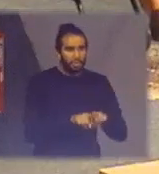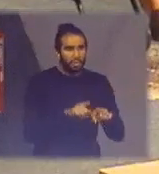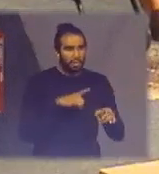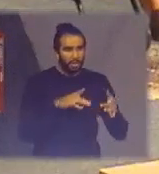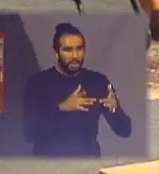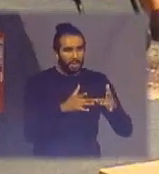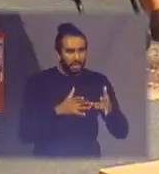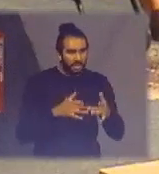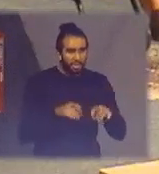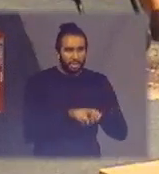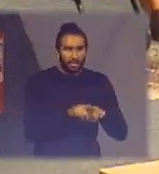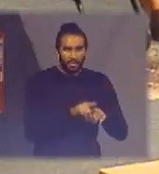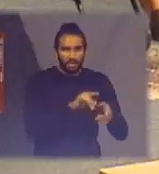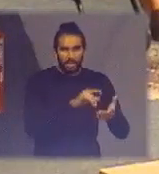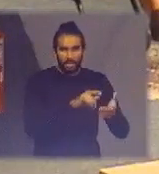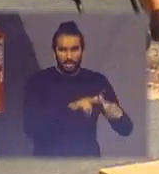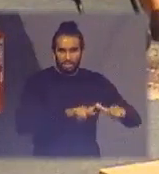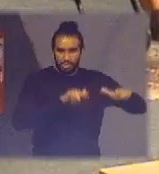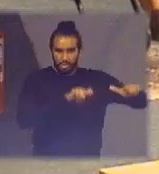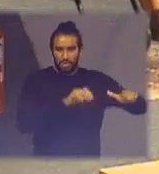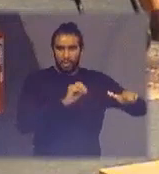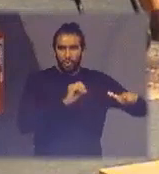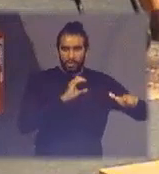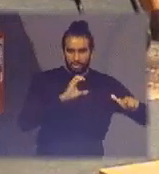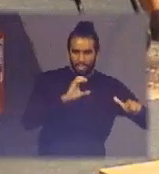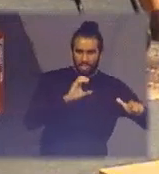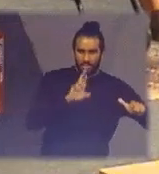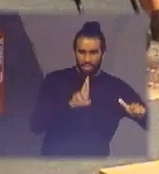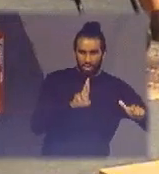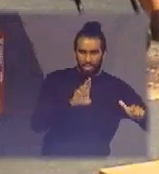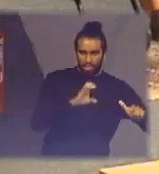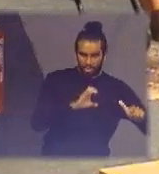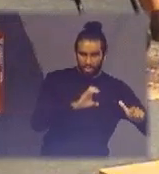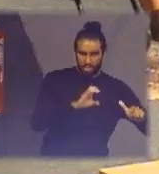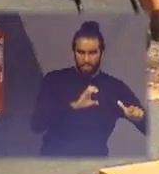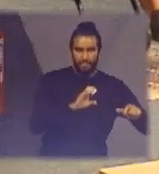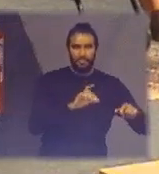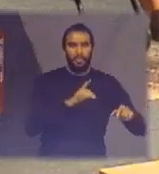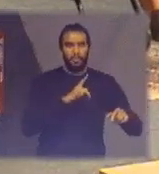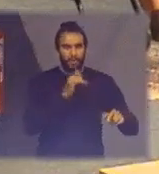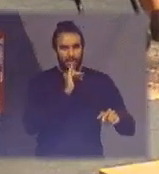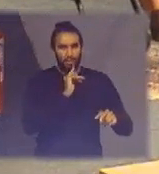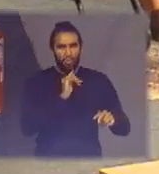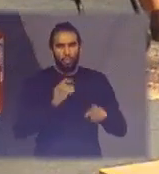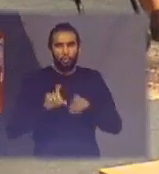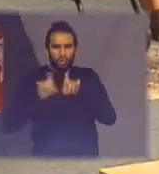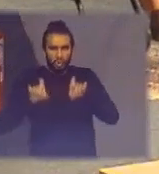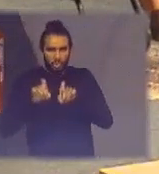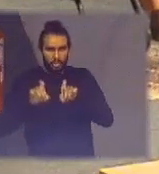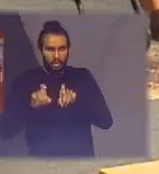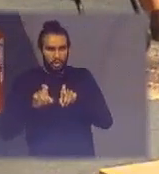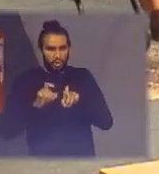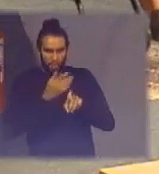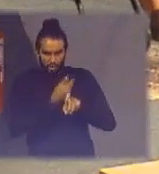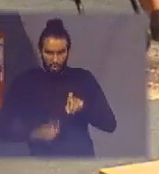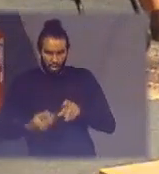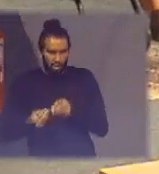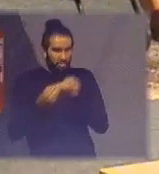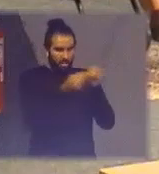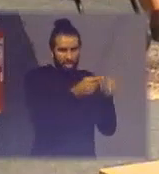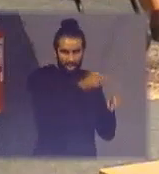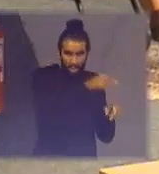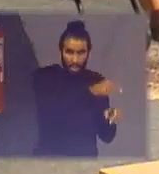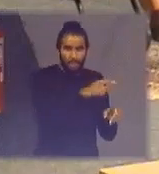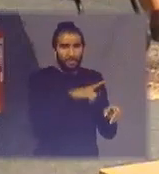certificações são os CRCs como eu falei eles que recebem os computadores do governo desmontam ou recuperam